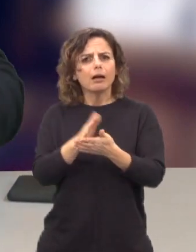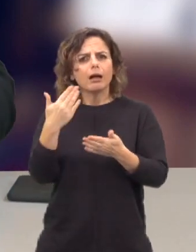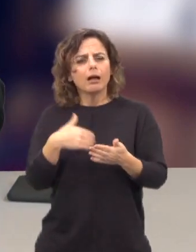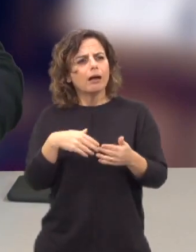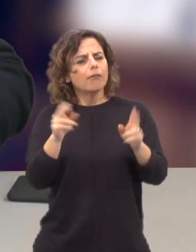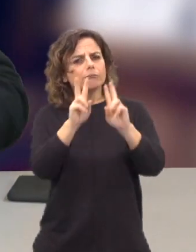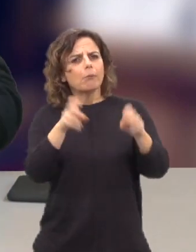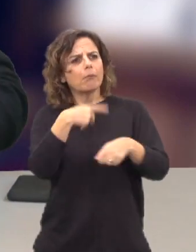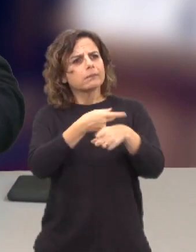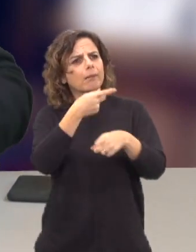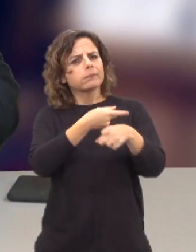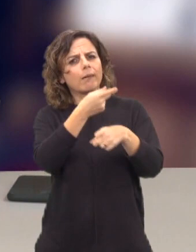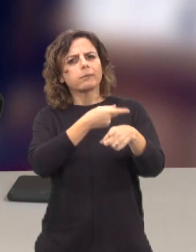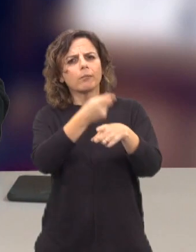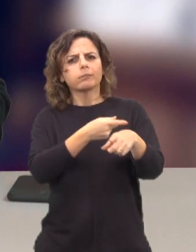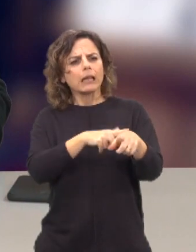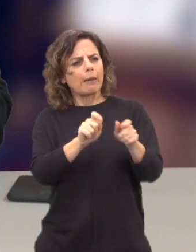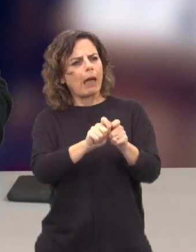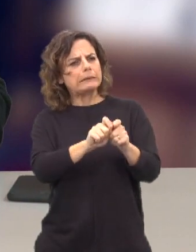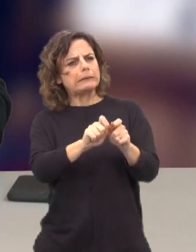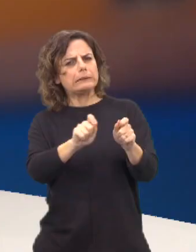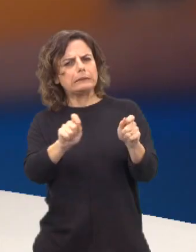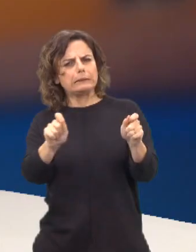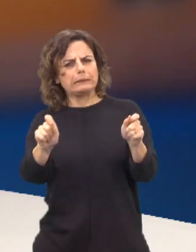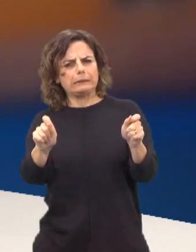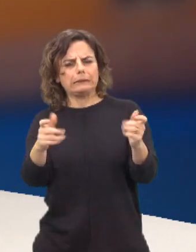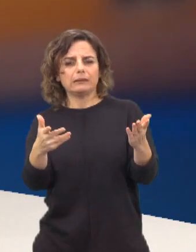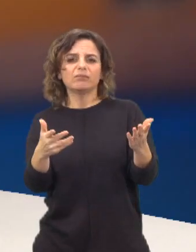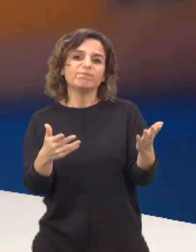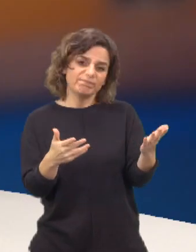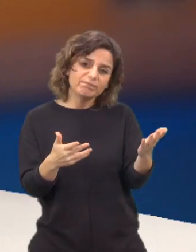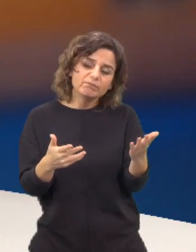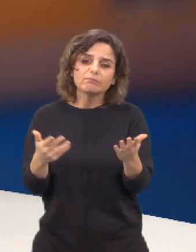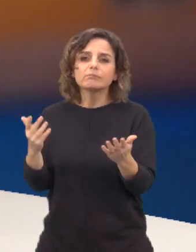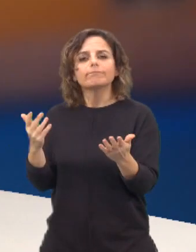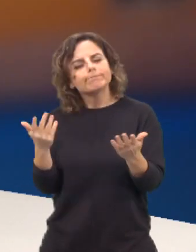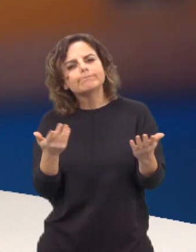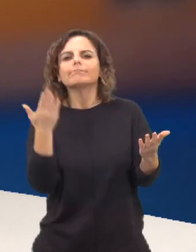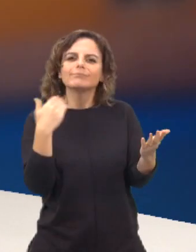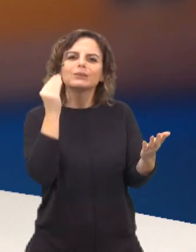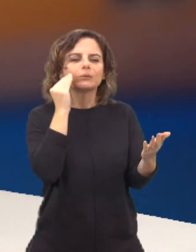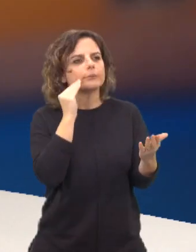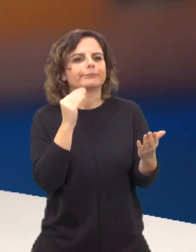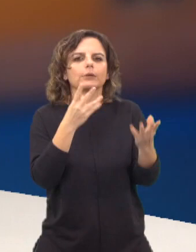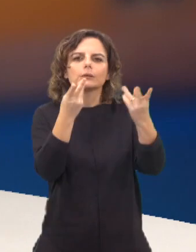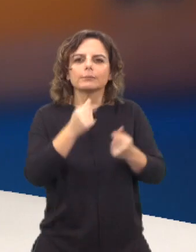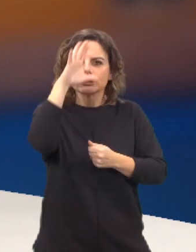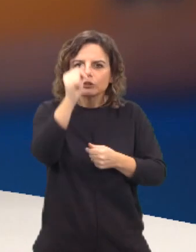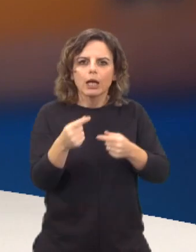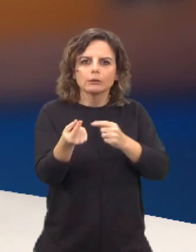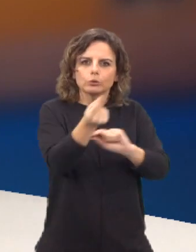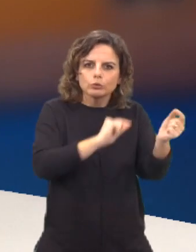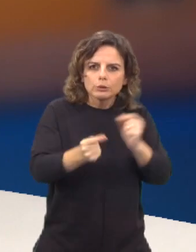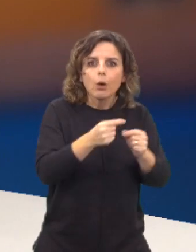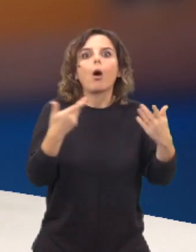muito monotemáticos, tinham demasiado tempo a cobrir... Mas na altura, por exemplo, em que se discutiu o orçamento de Estado